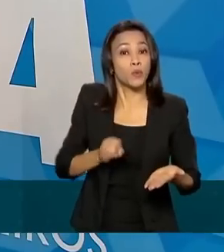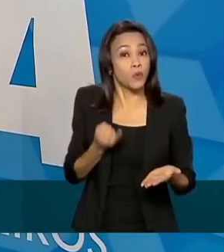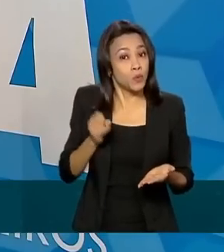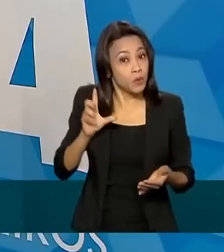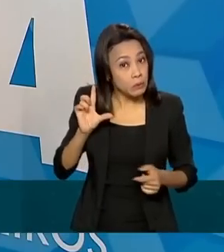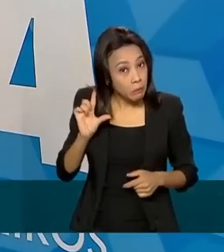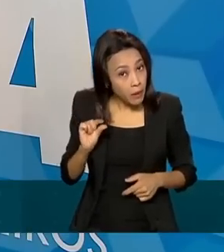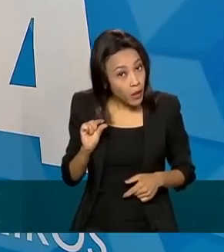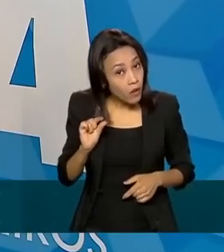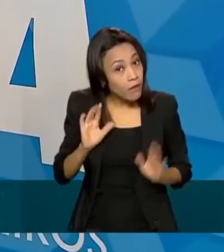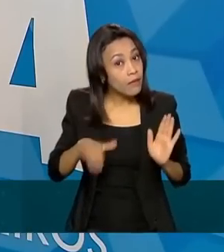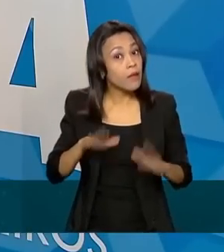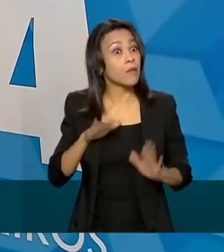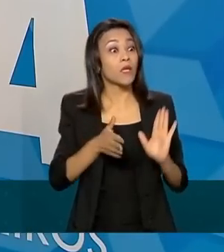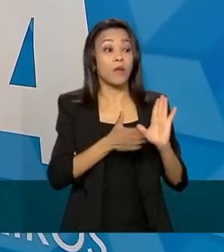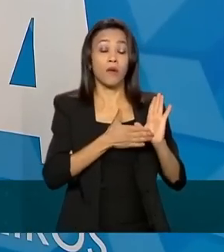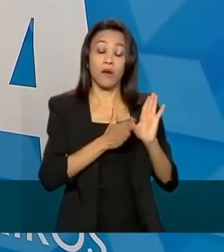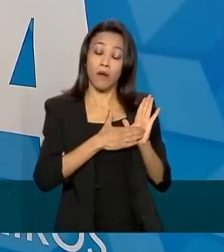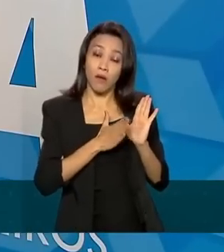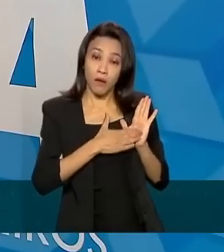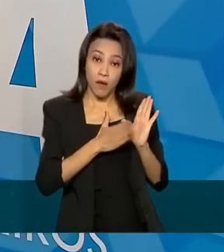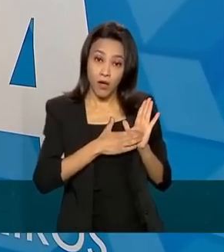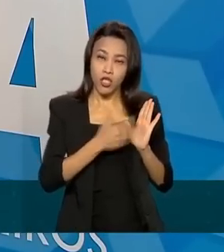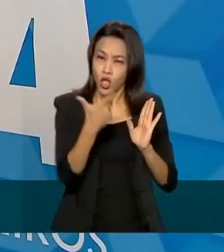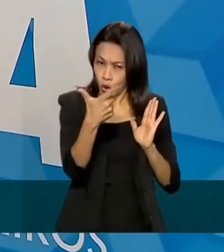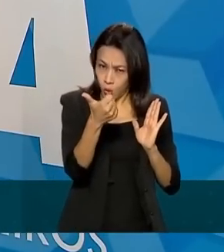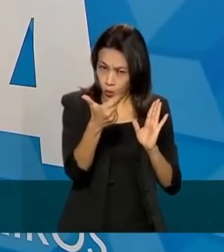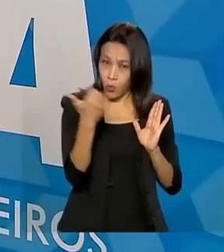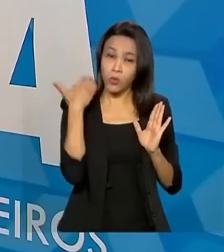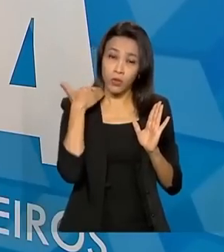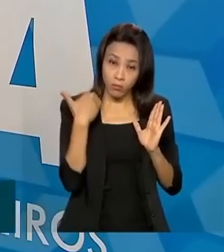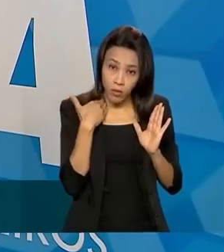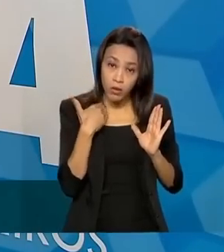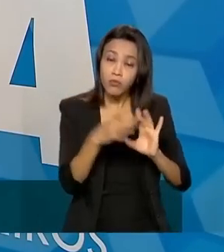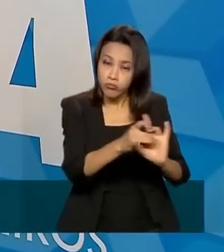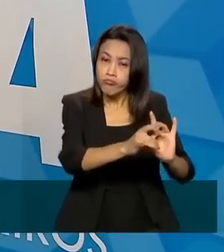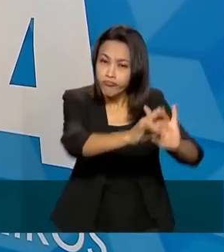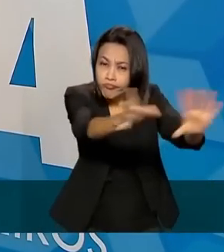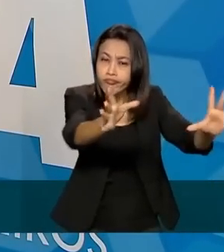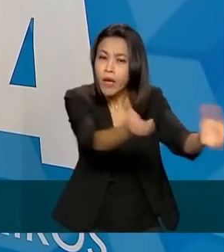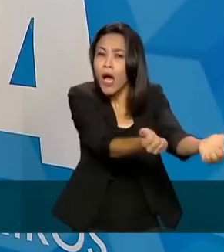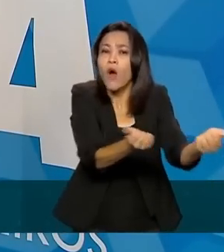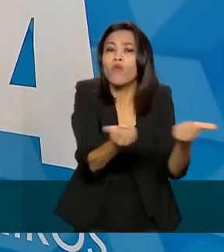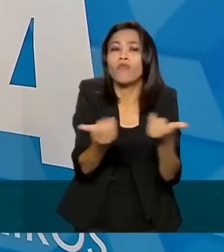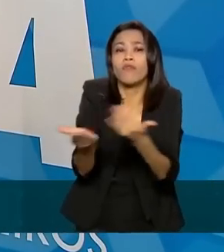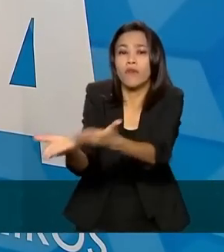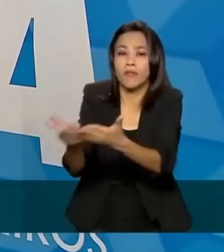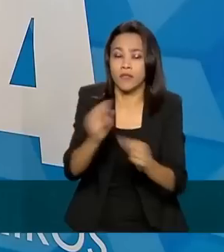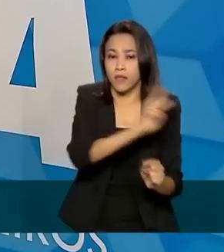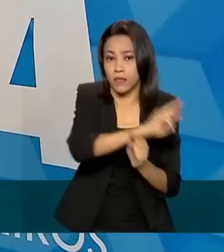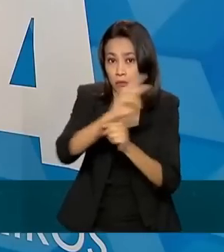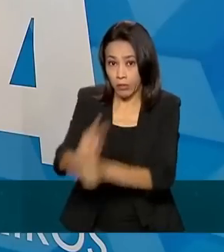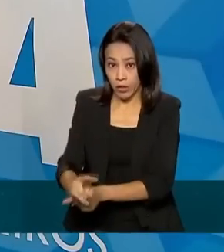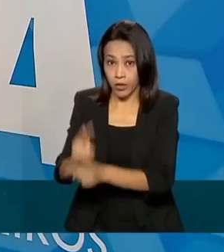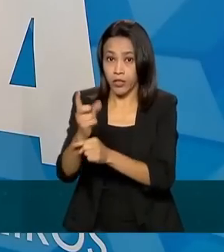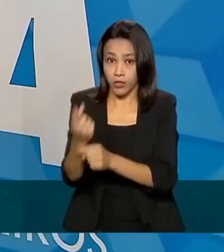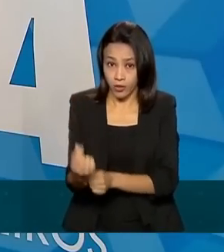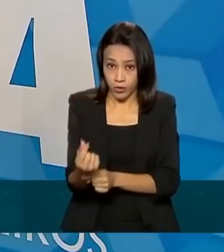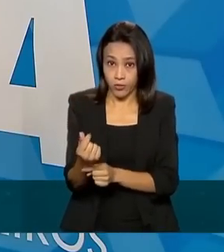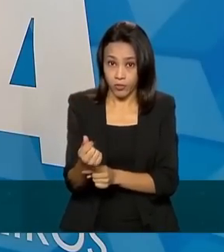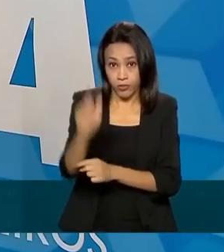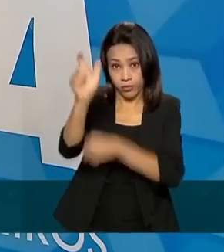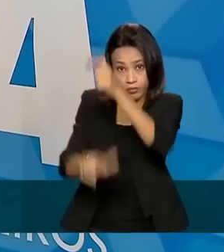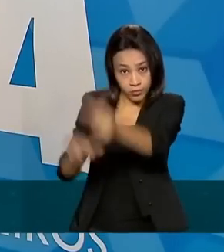depender da proposta. No total, 12 instituições estão autorizadas a oferecerem essa linha de crédito. A Caixa